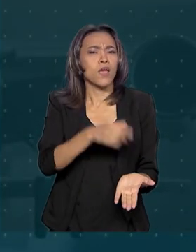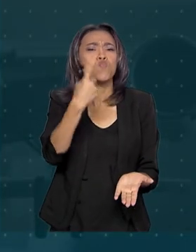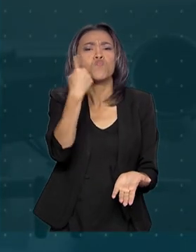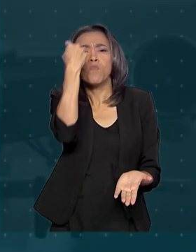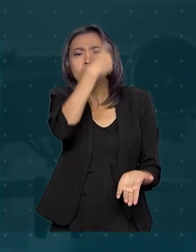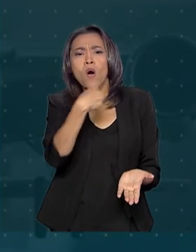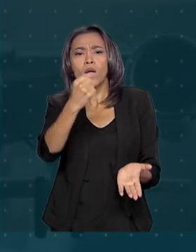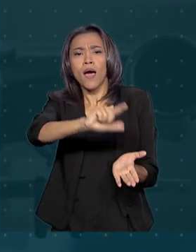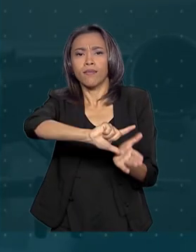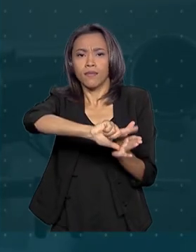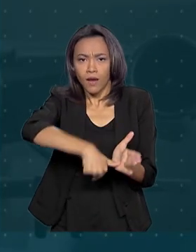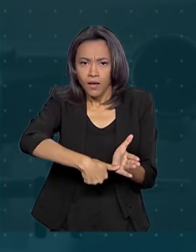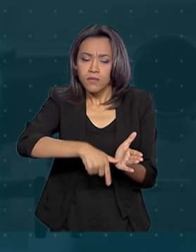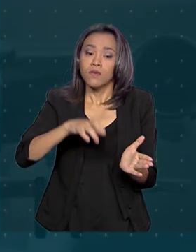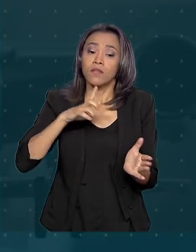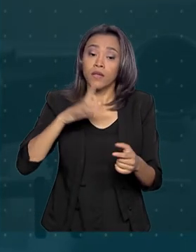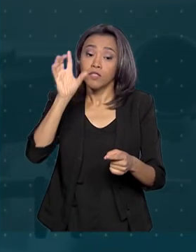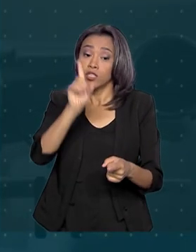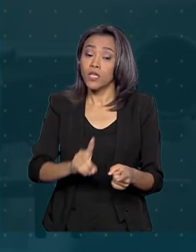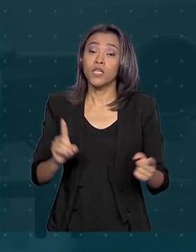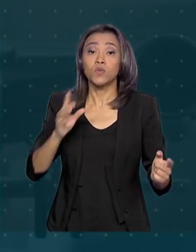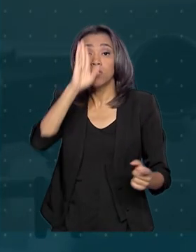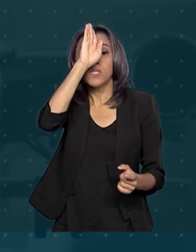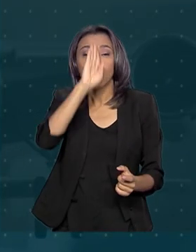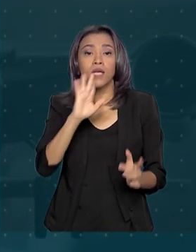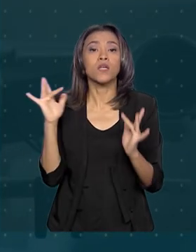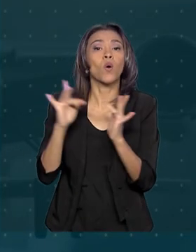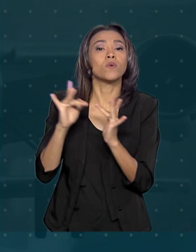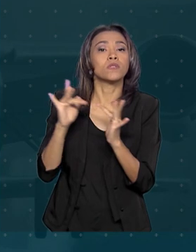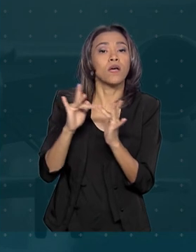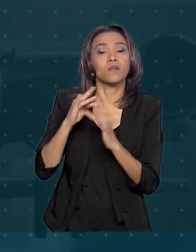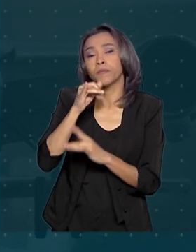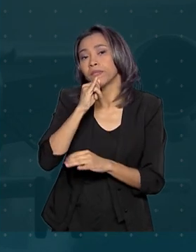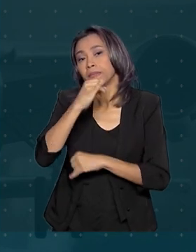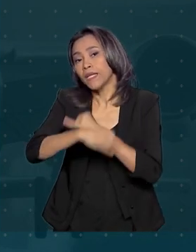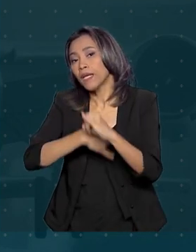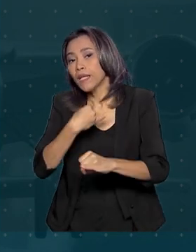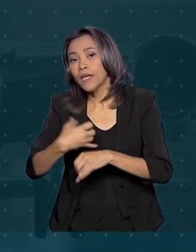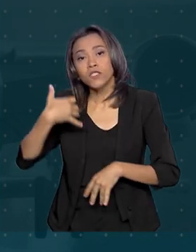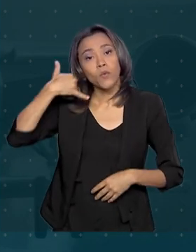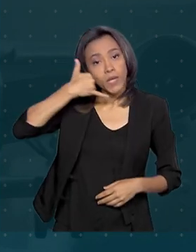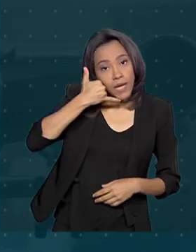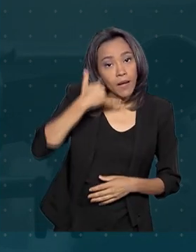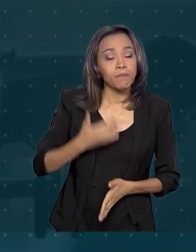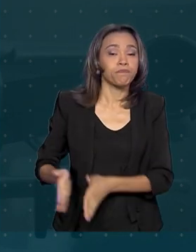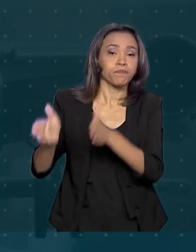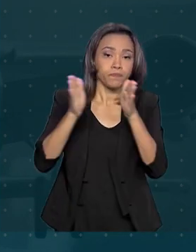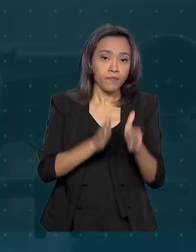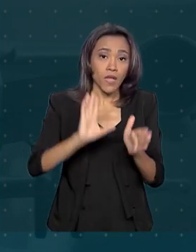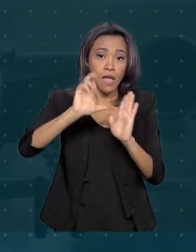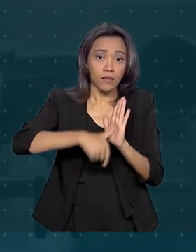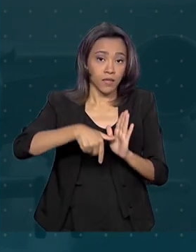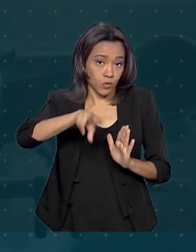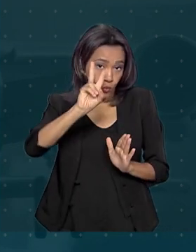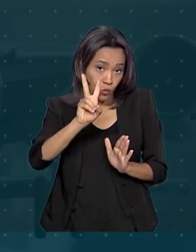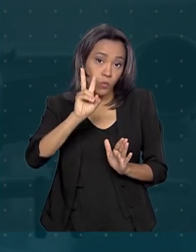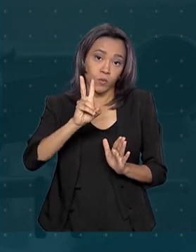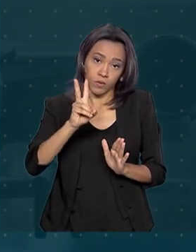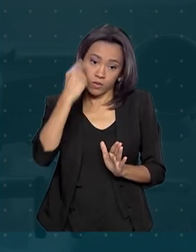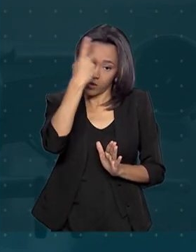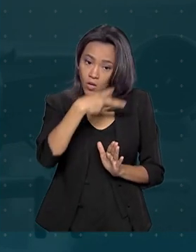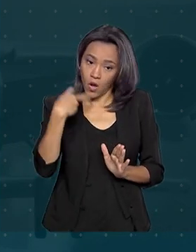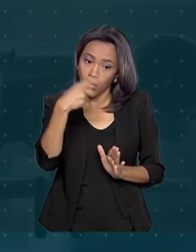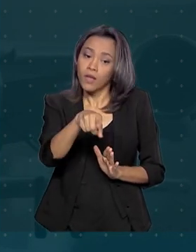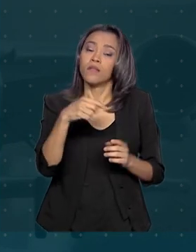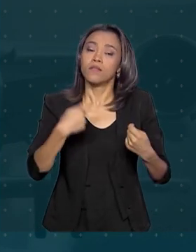atraso, o usuário terá direito à comunicação gratuita, como internet e telefonemas. Atraso em até duas horas, o passageiro